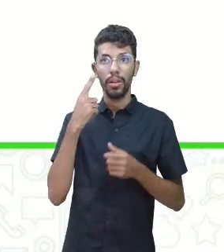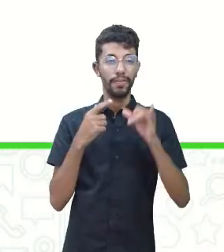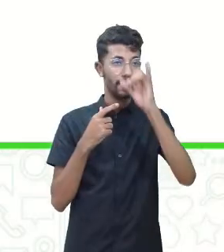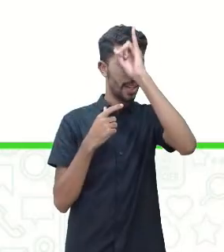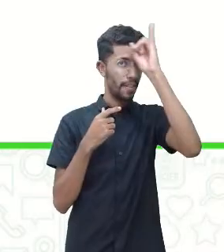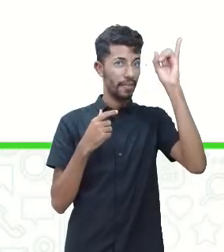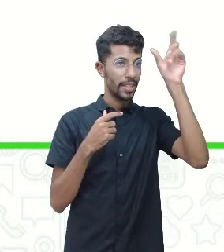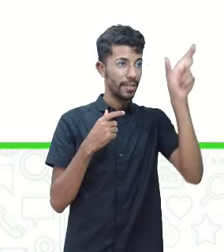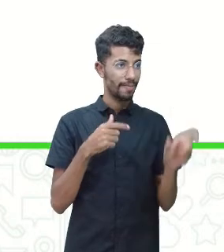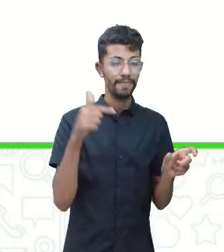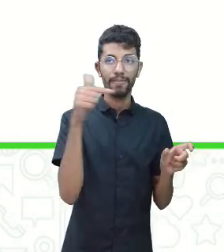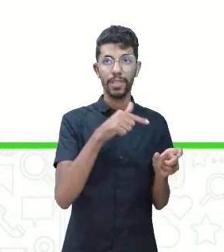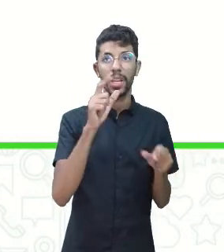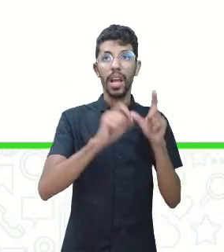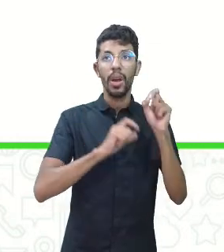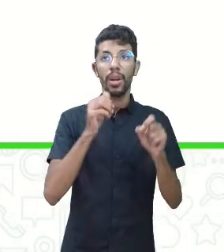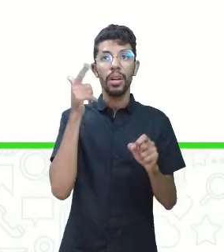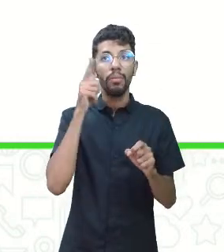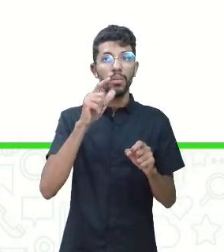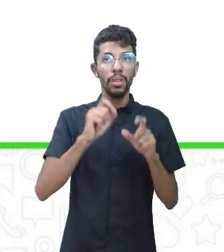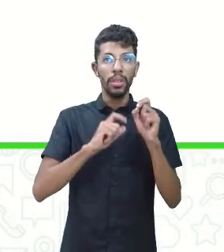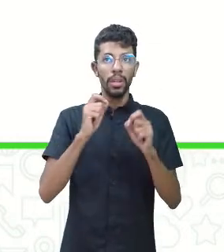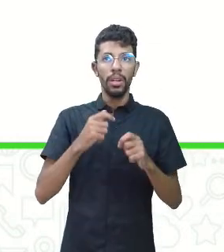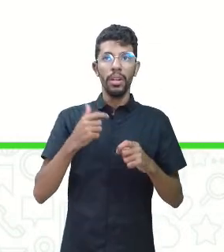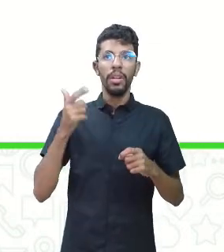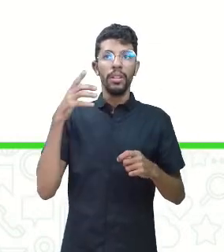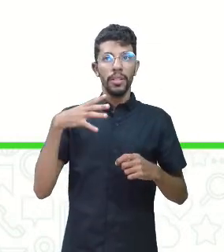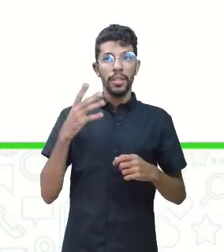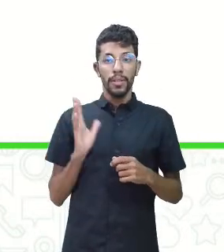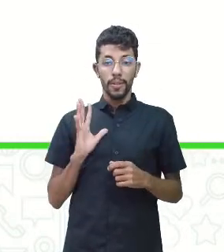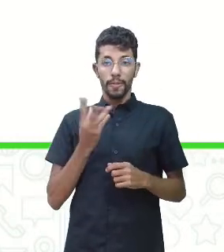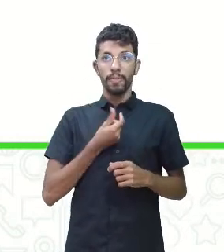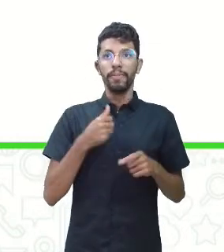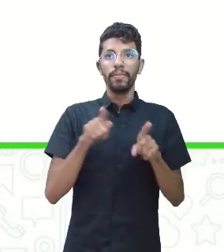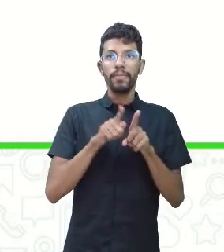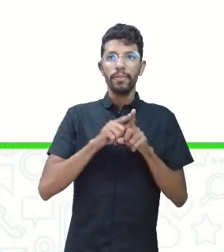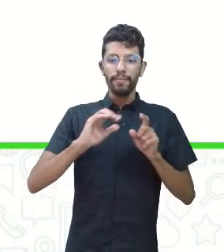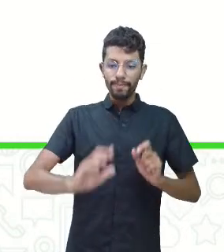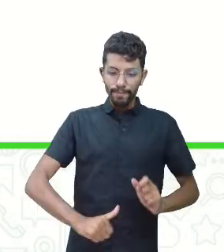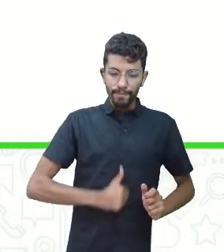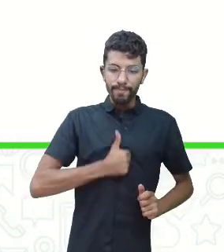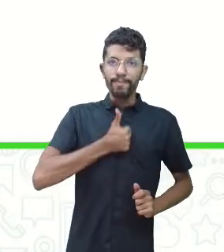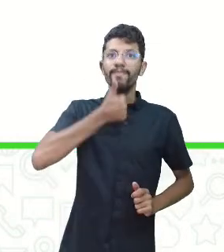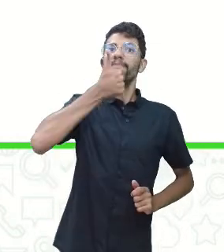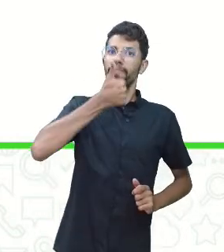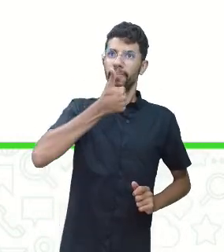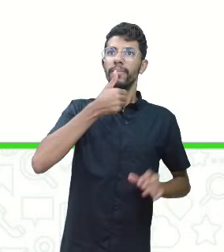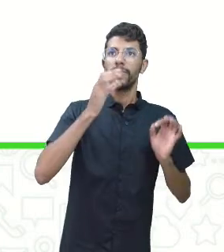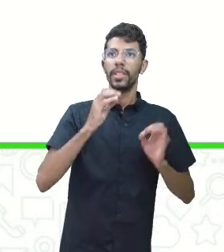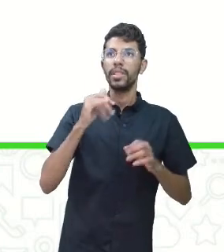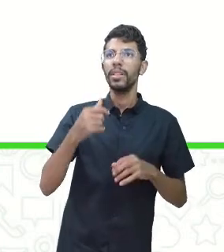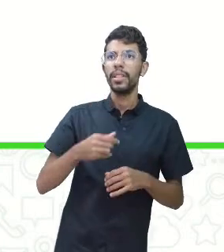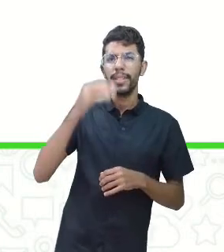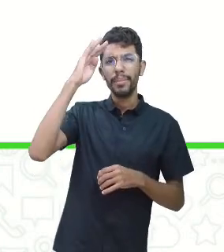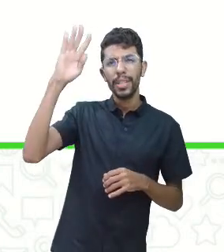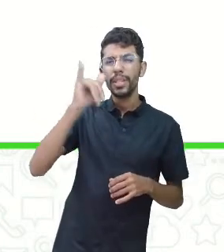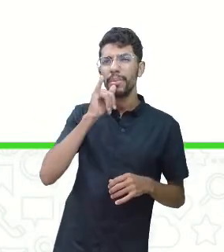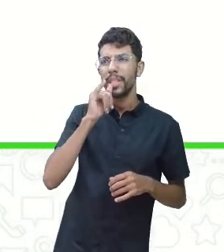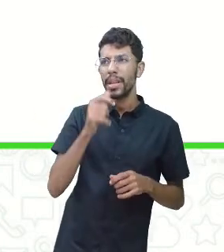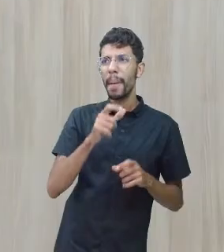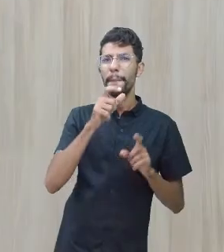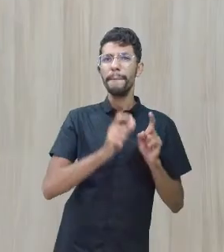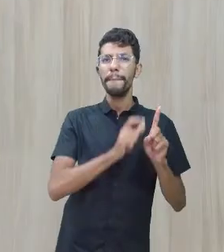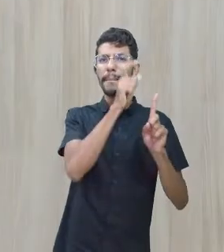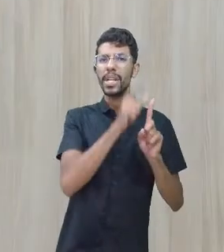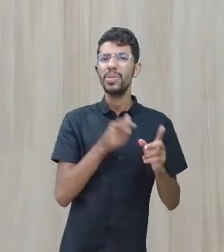resgatar e fortalecer sua autoestima. Já pensou aquela pessoa que sempre, sempre é